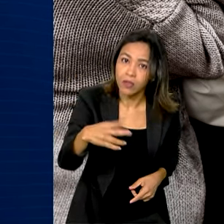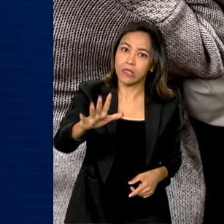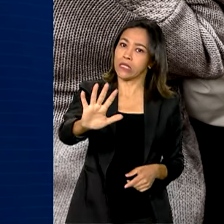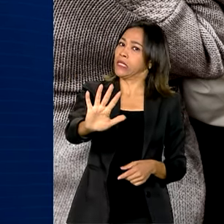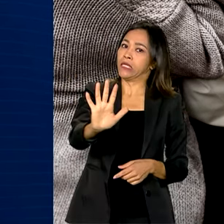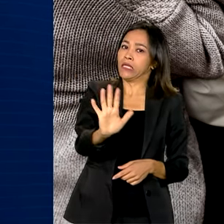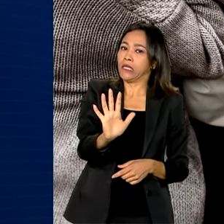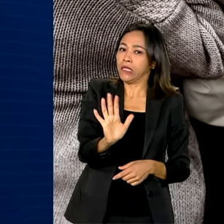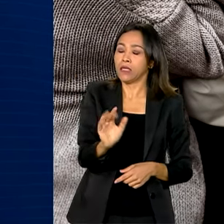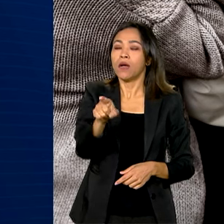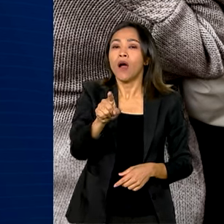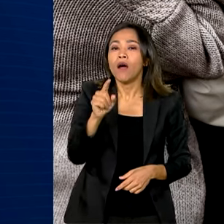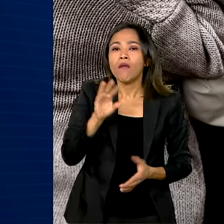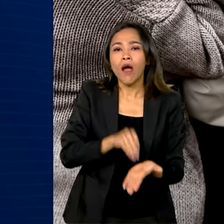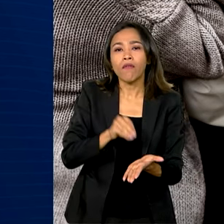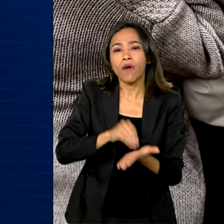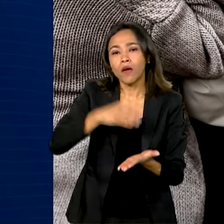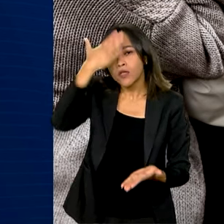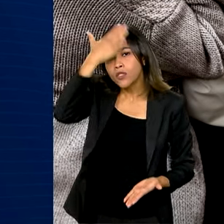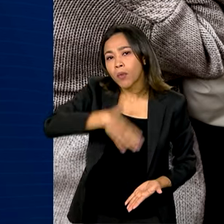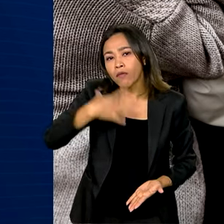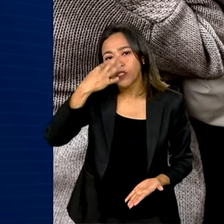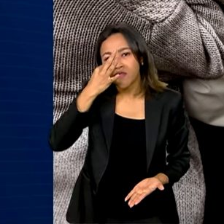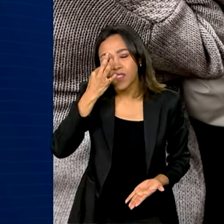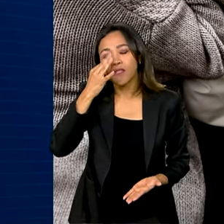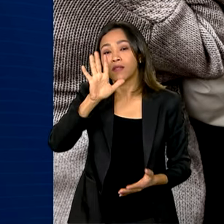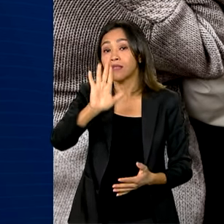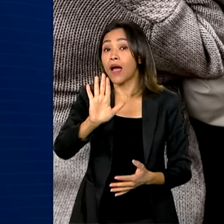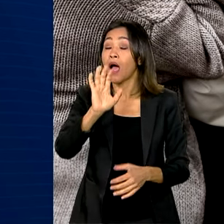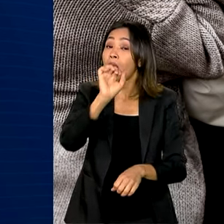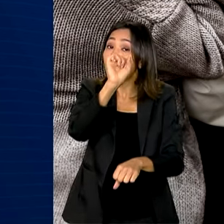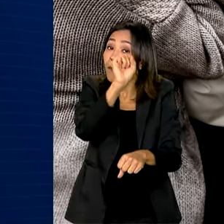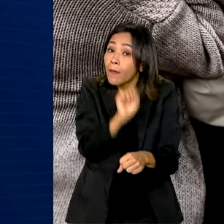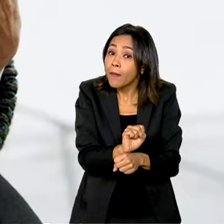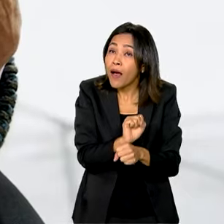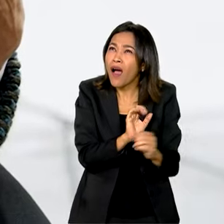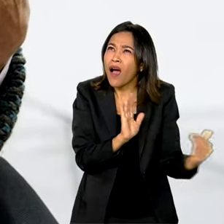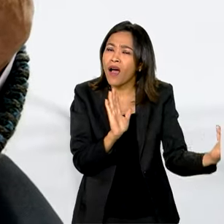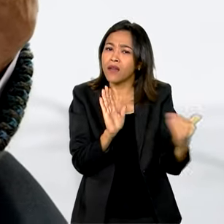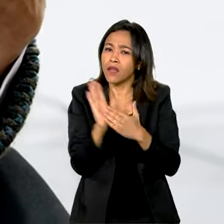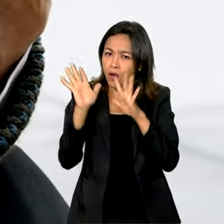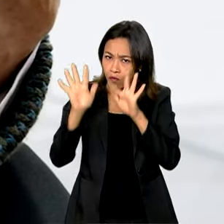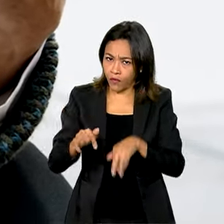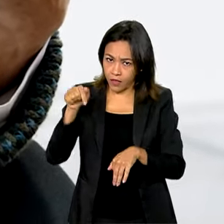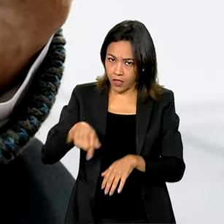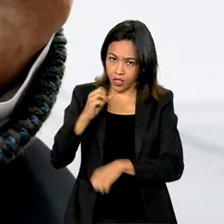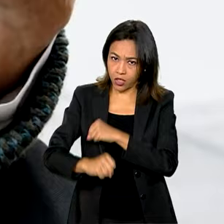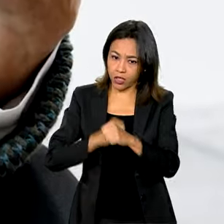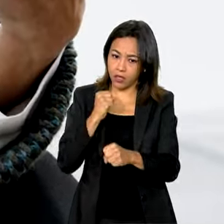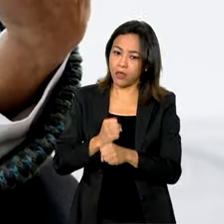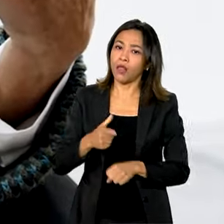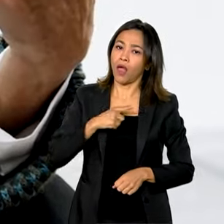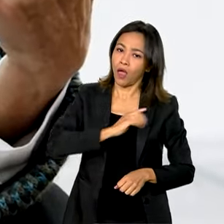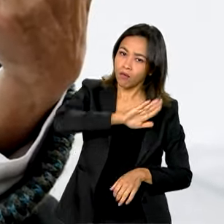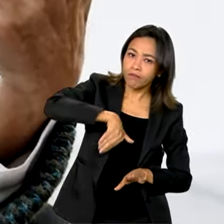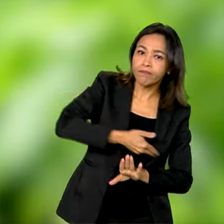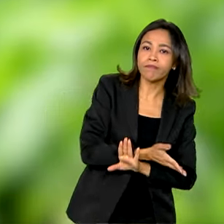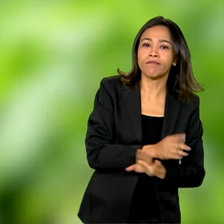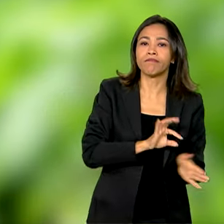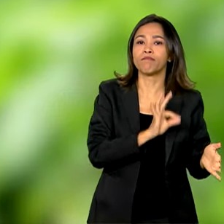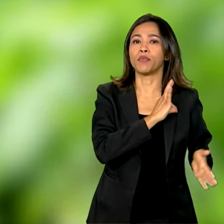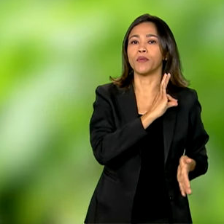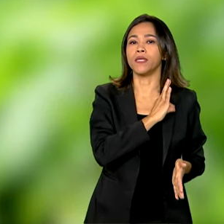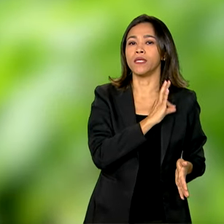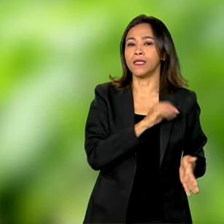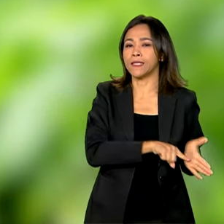pagamento por falta de prova de vida estão suspensos até o final deste ano. O caso está sendo investigado pela polícia e a